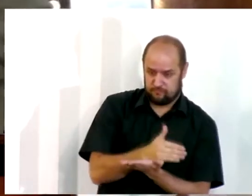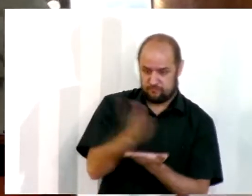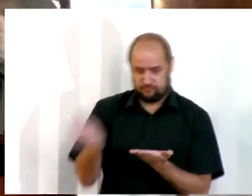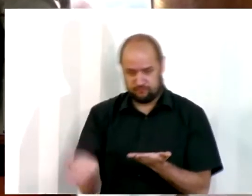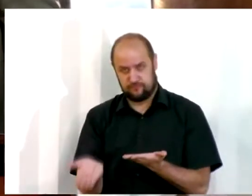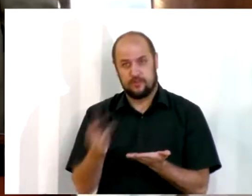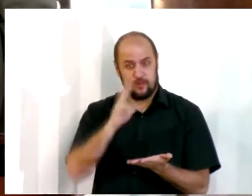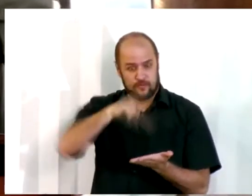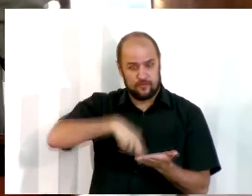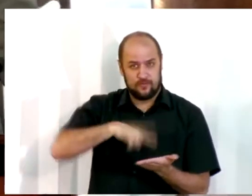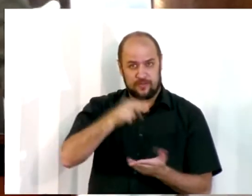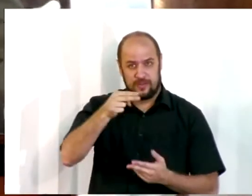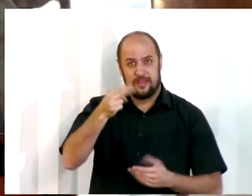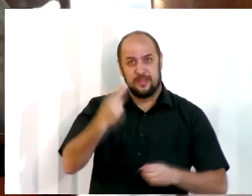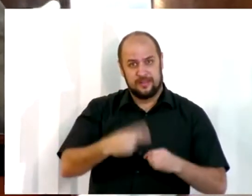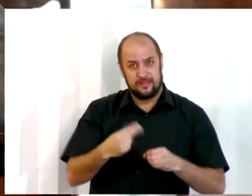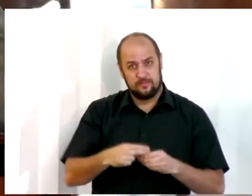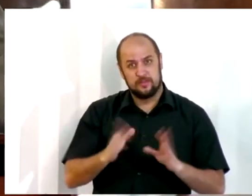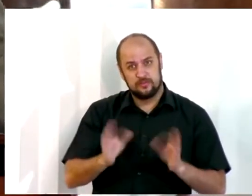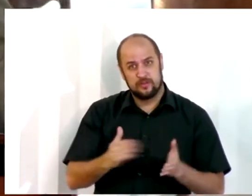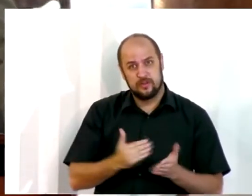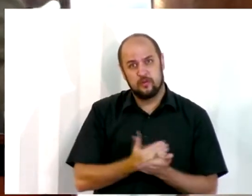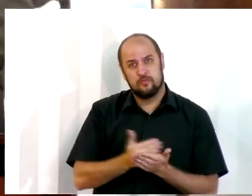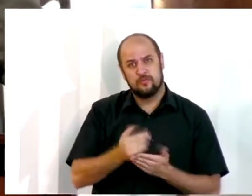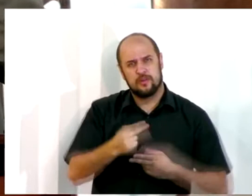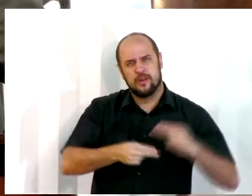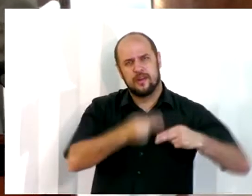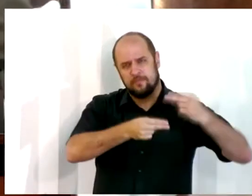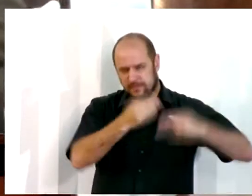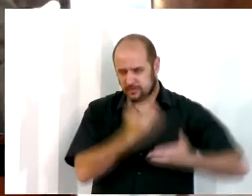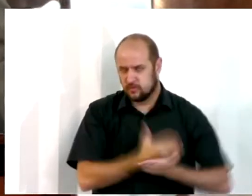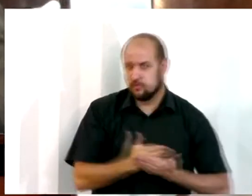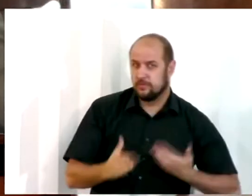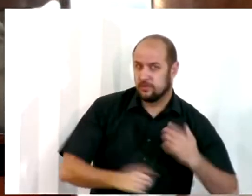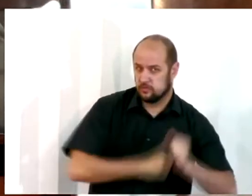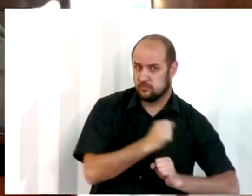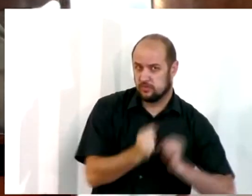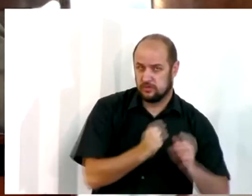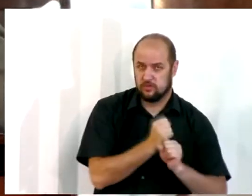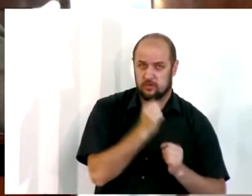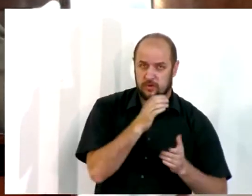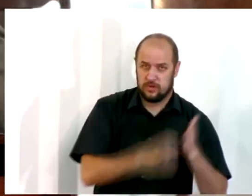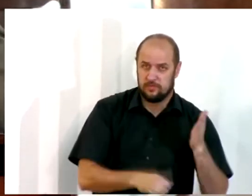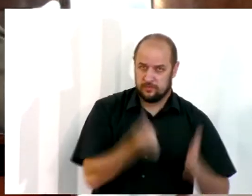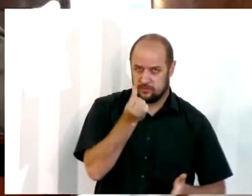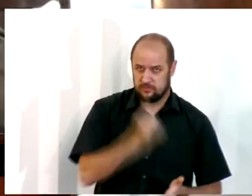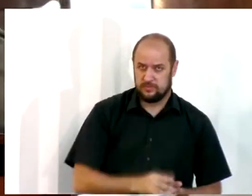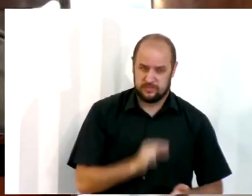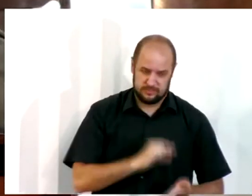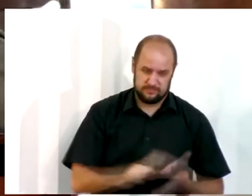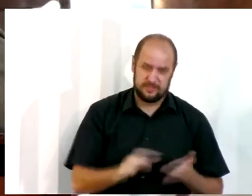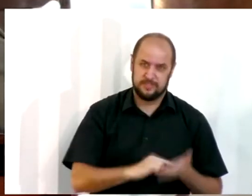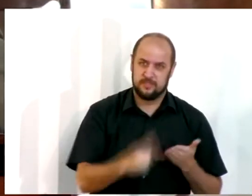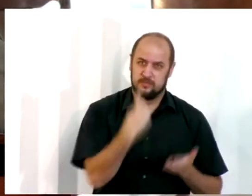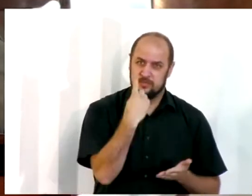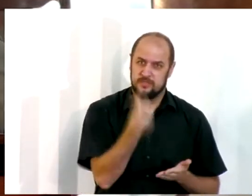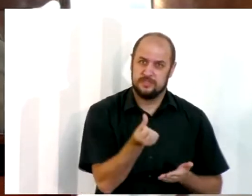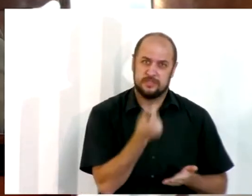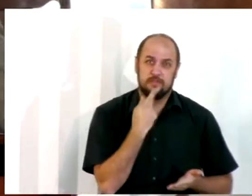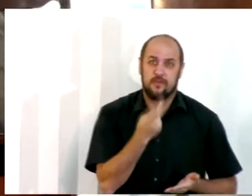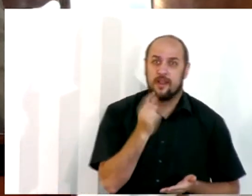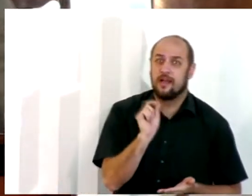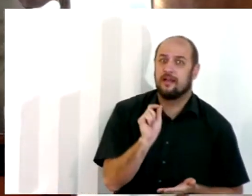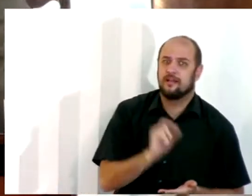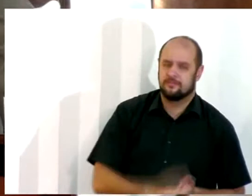Neemias, já fizemos uma exposição no início deste ano sobre aqui o capítulo 6. O versículo 16, o capítulo 6, diz